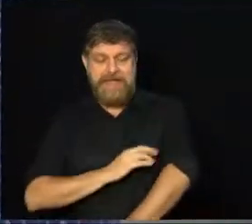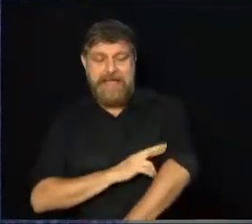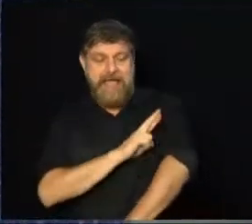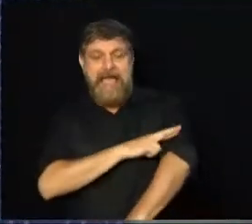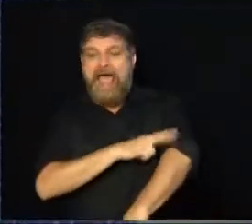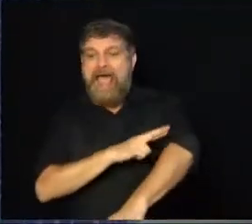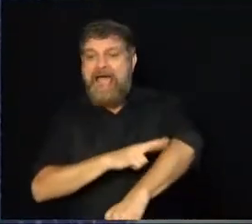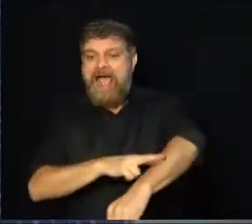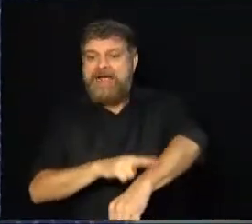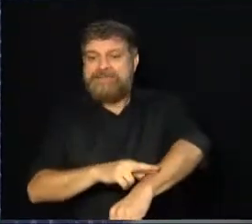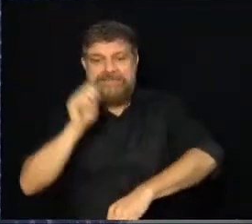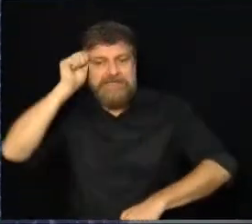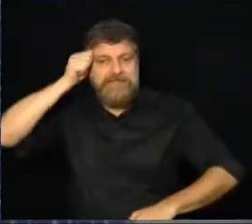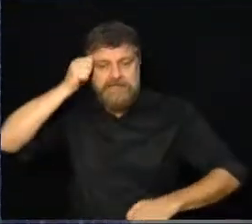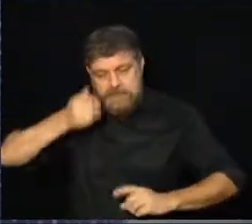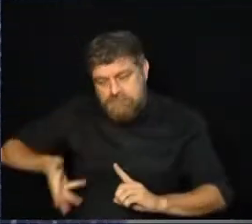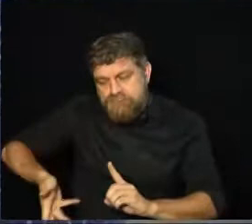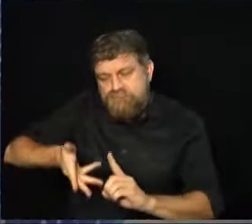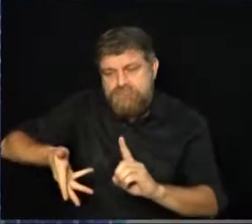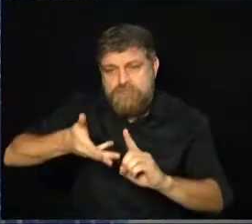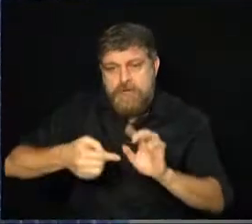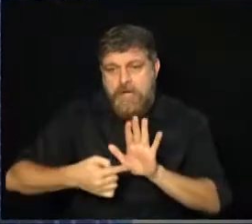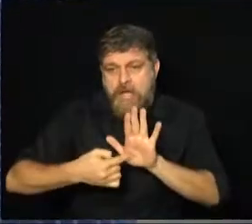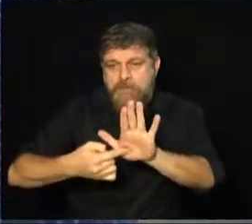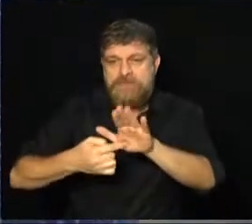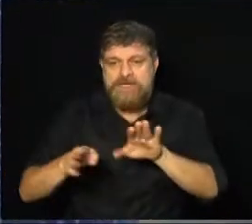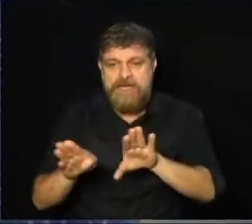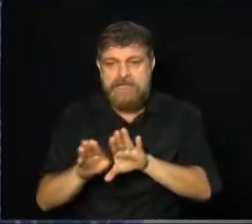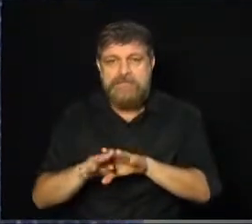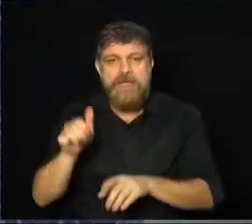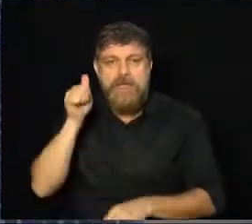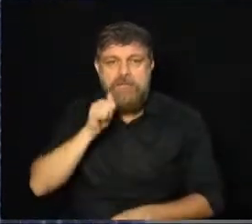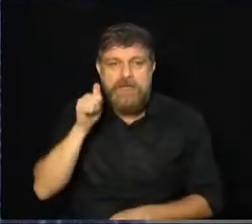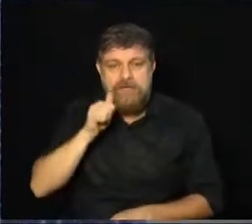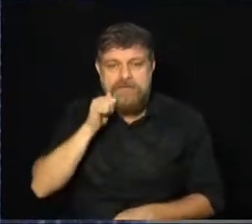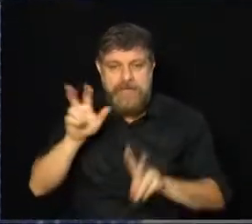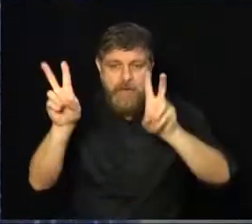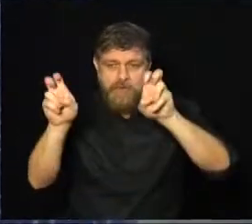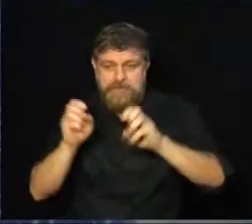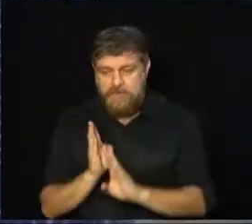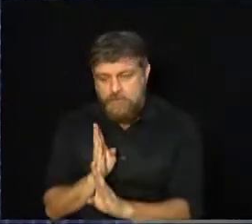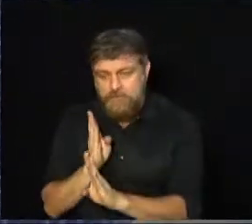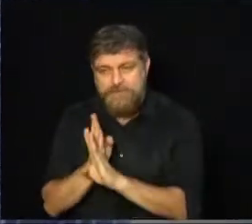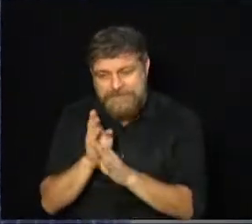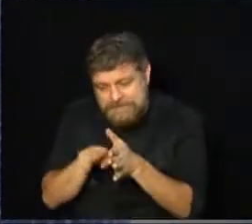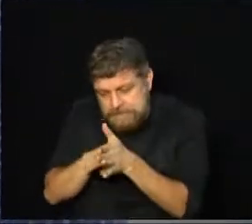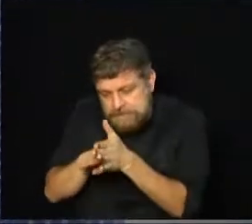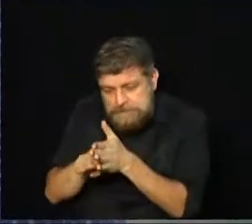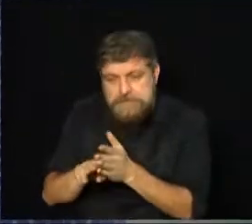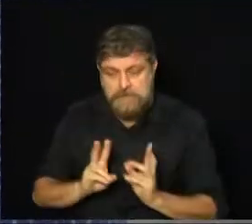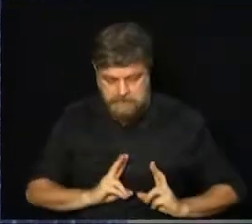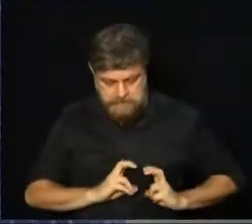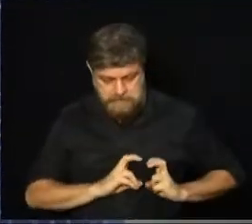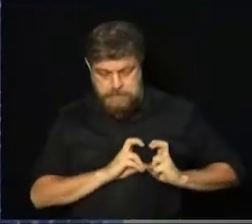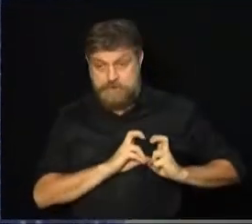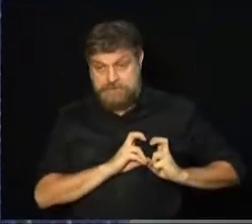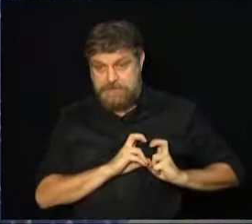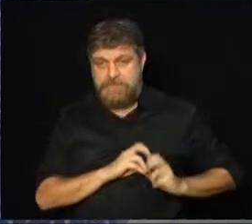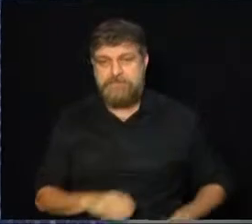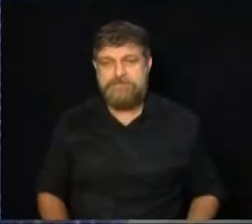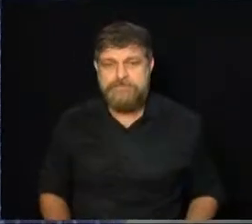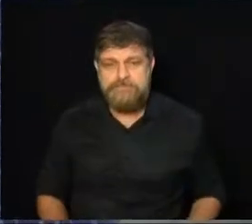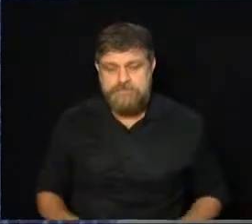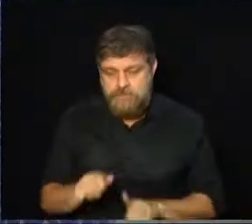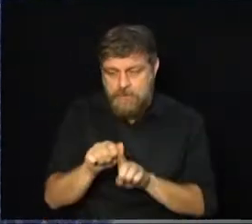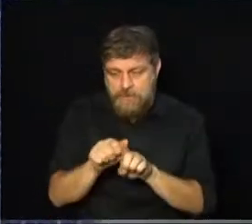mostrar a prevenção para as mulheres, na questão do diagnóstico do câncer de mama. E esse